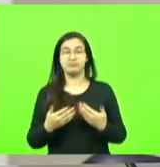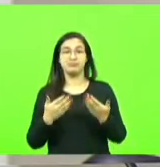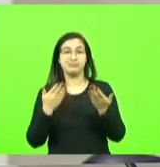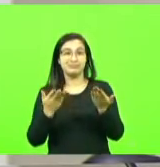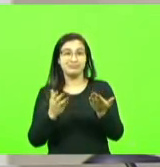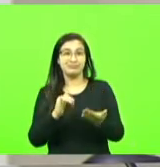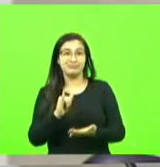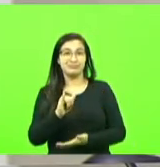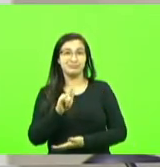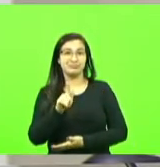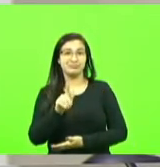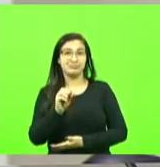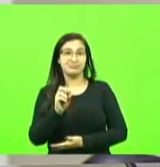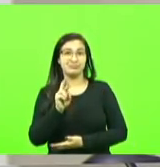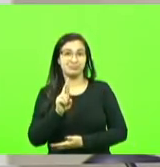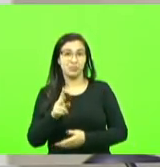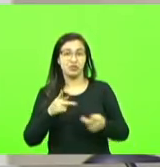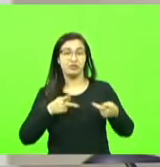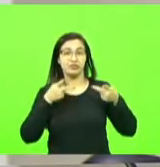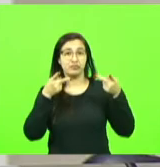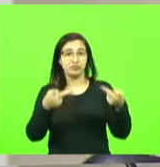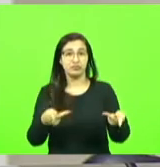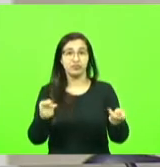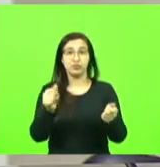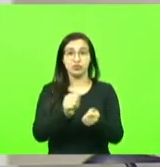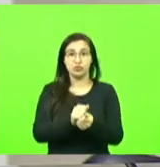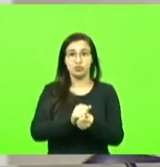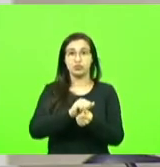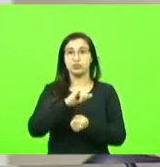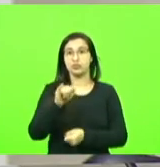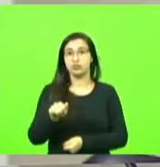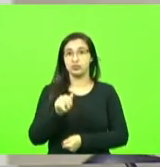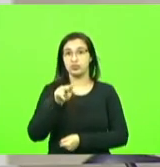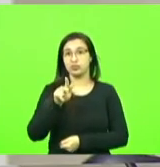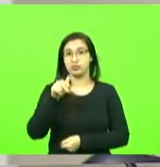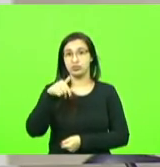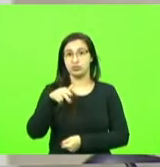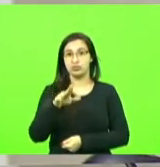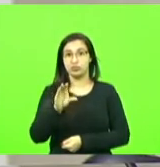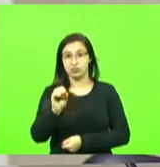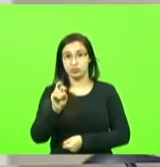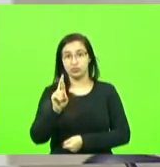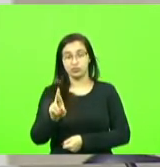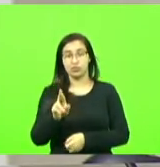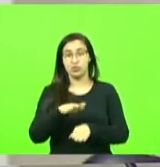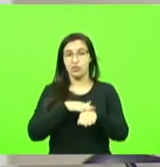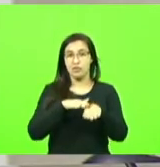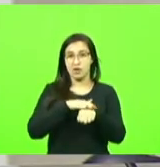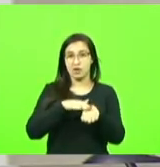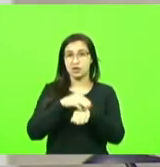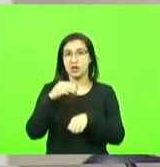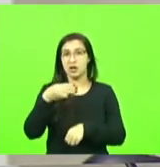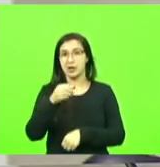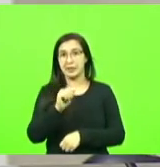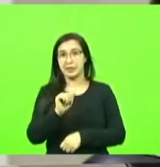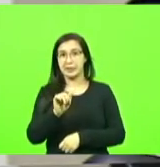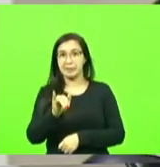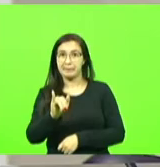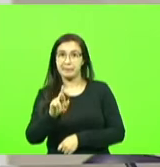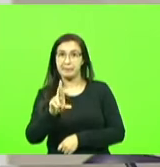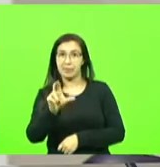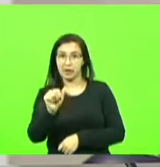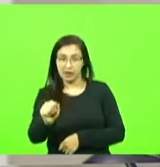Igor numa visita junto com o Júnior em Brasília conversaram com a Mayra e Santa Catarina foi